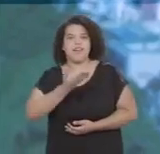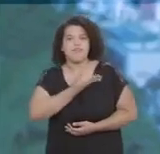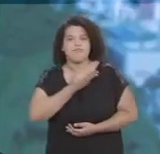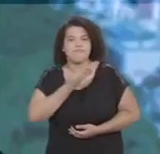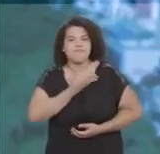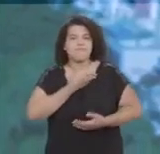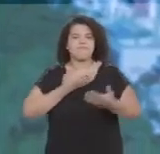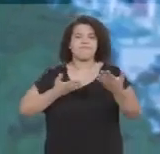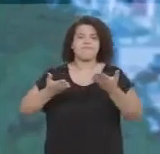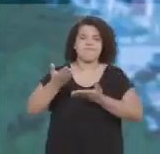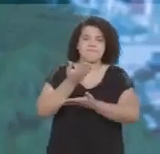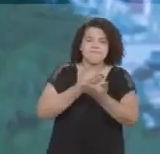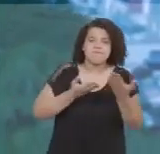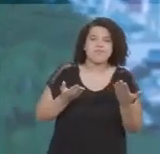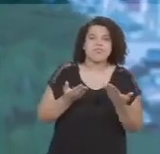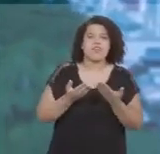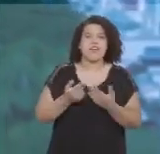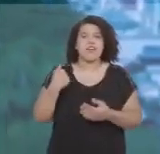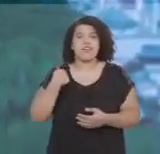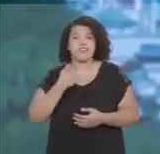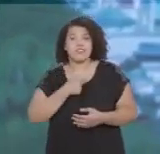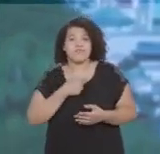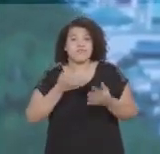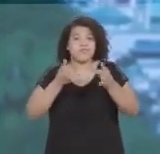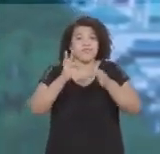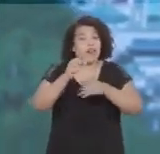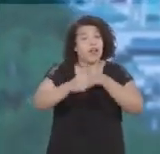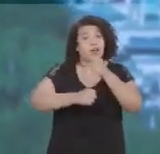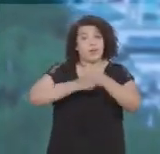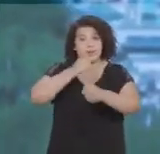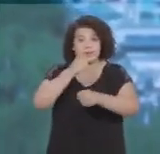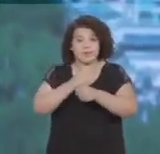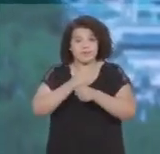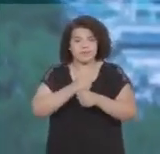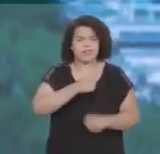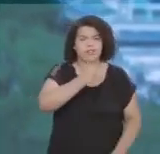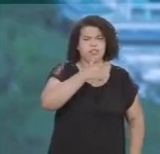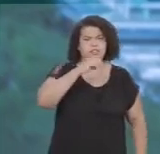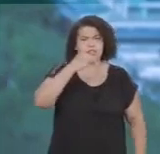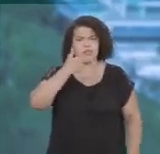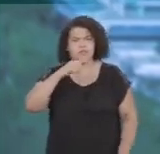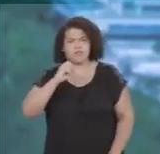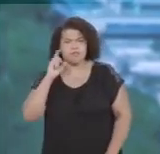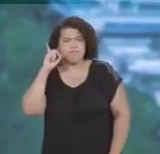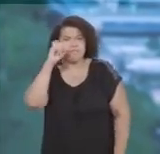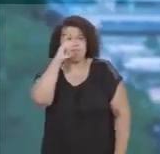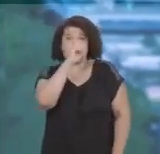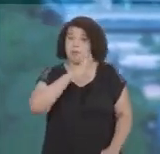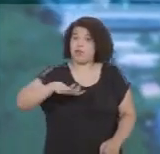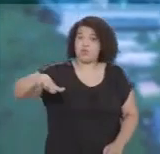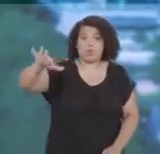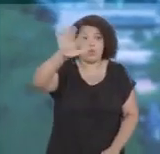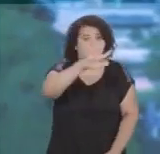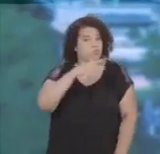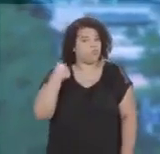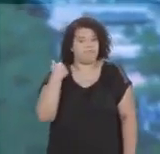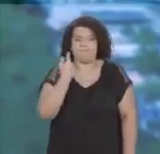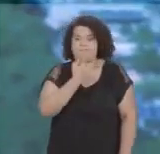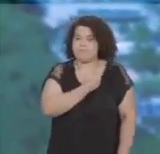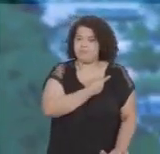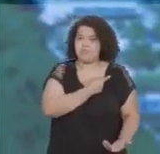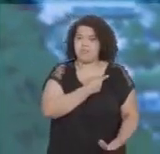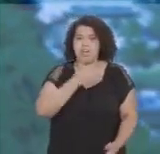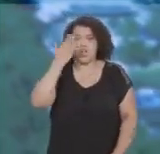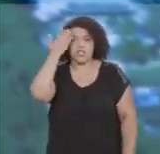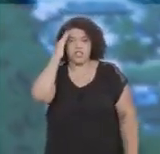Minhas amigas e meus amigos, estamos chegando ao final de mais um ano. 2020 foi um ano muito difícil para todos